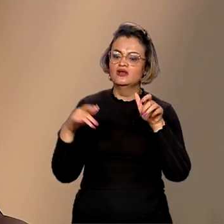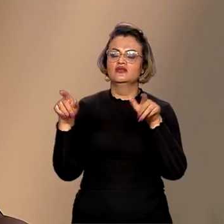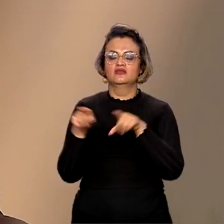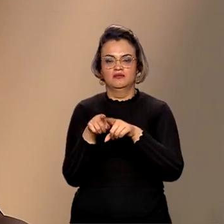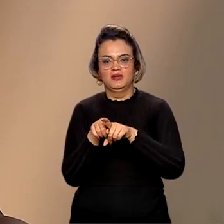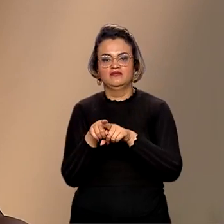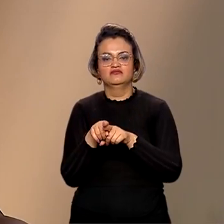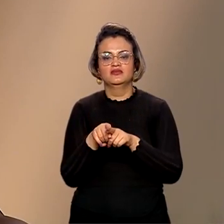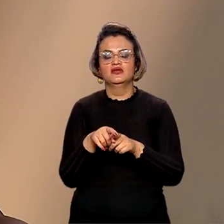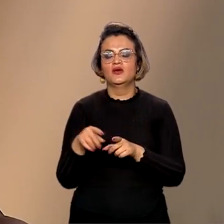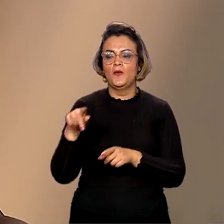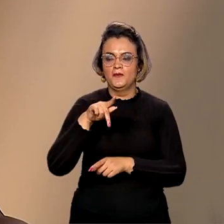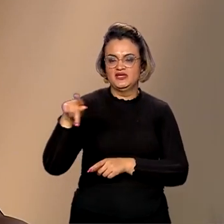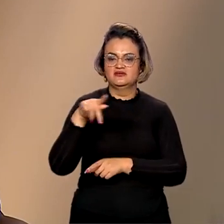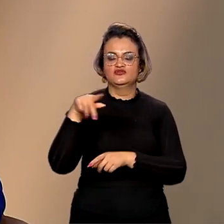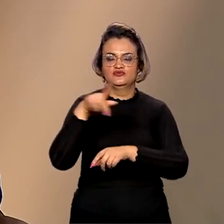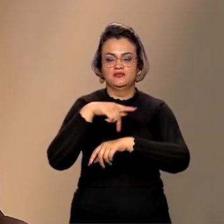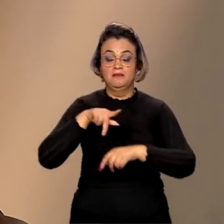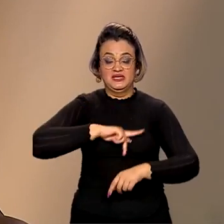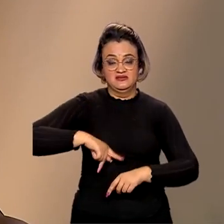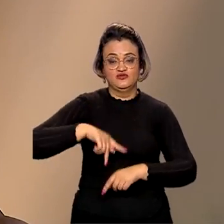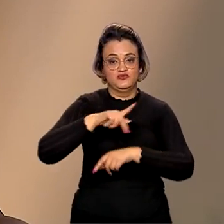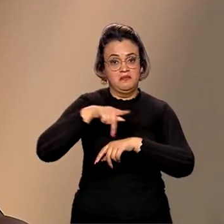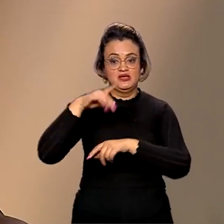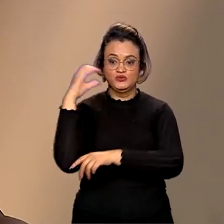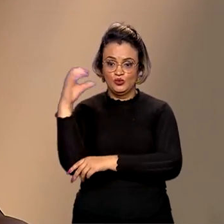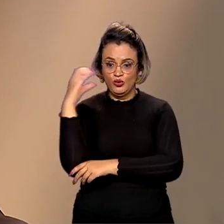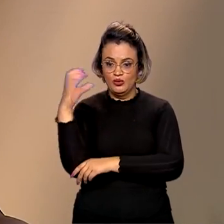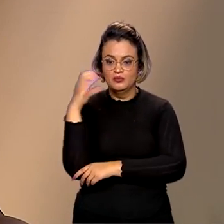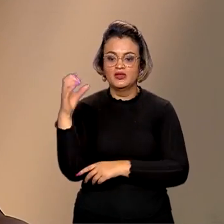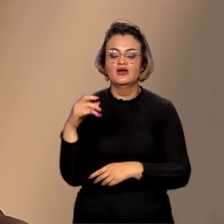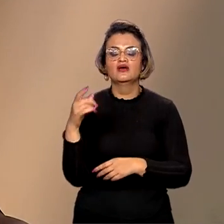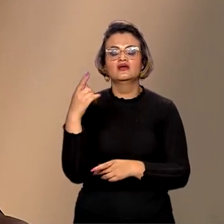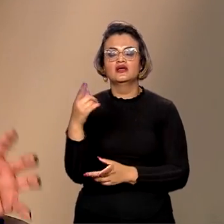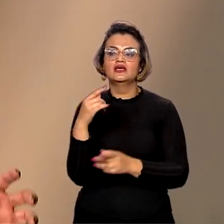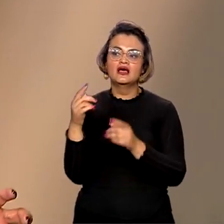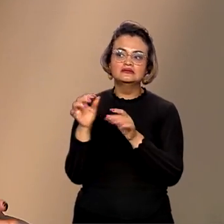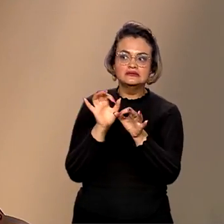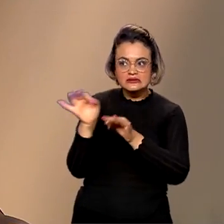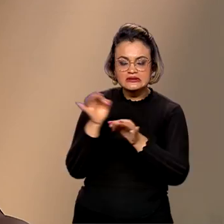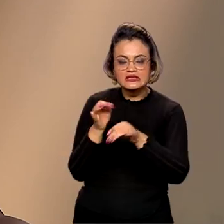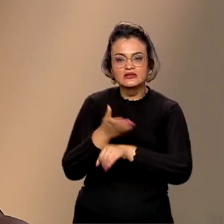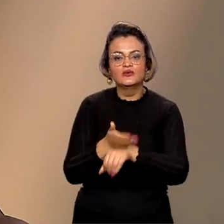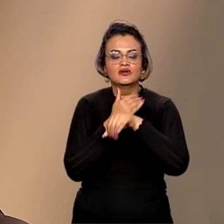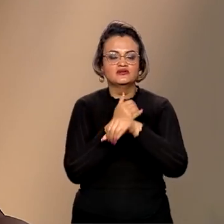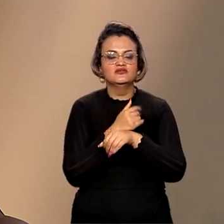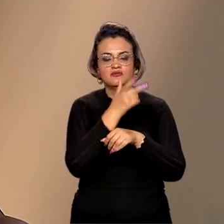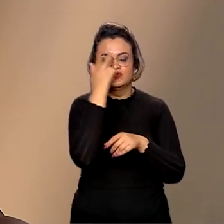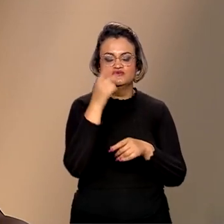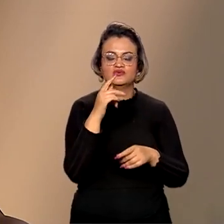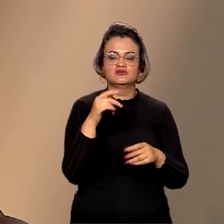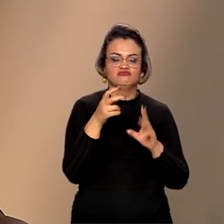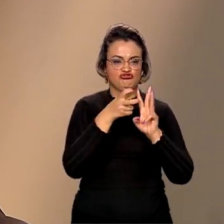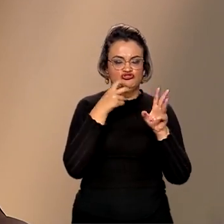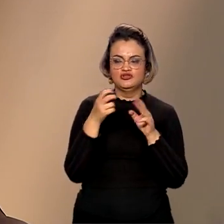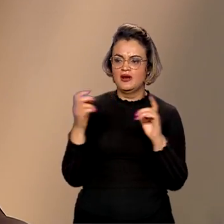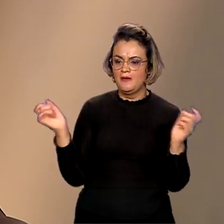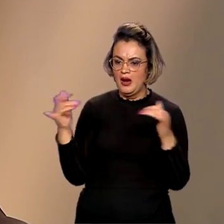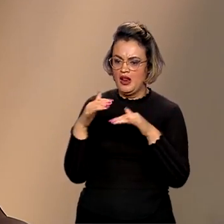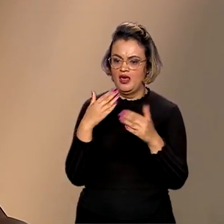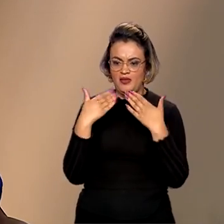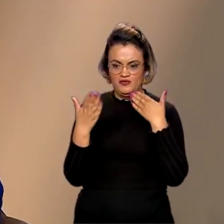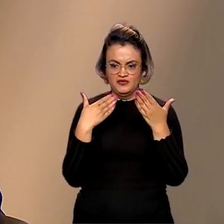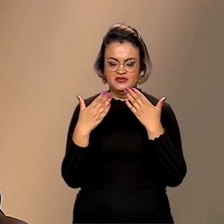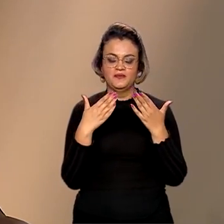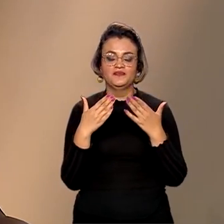Pietro, da Colômbia, já como um momento preparatório. Ali também os indígenas já se encontraram, né? Aí agora vamos para